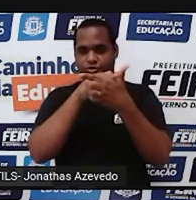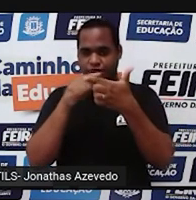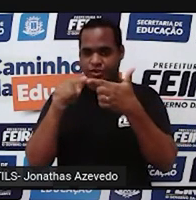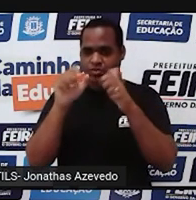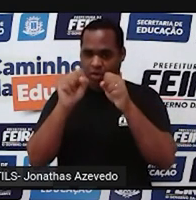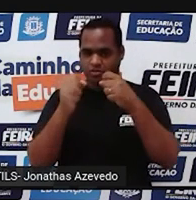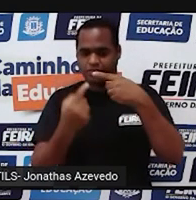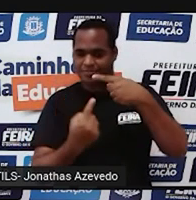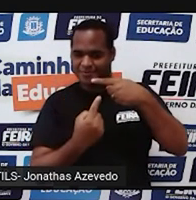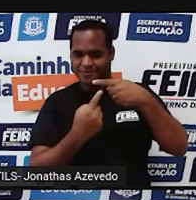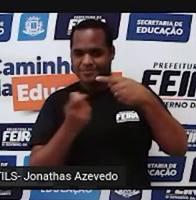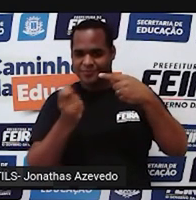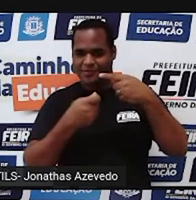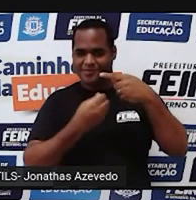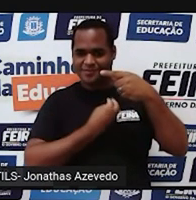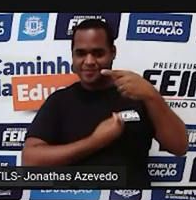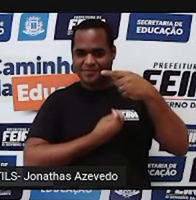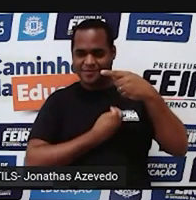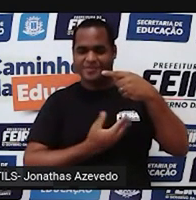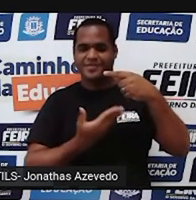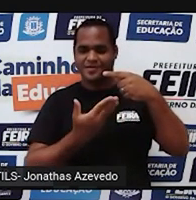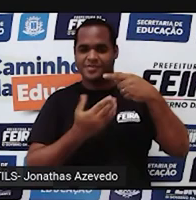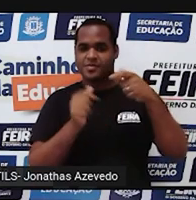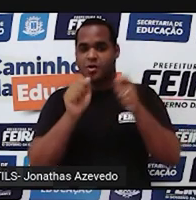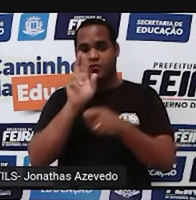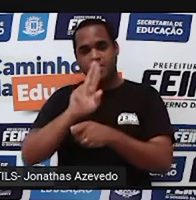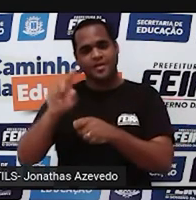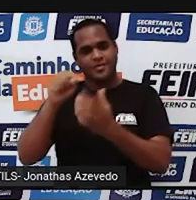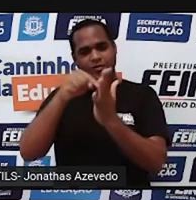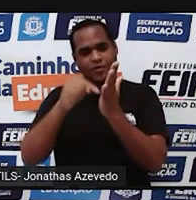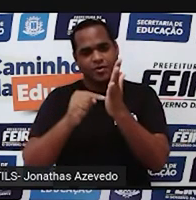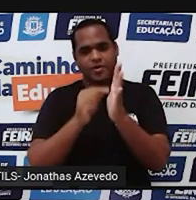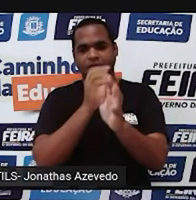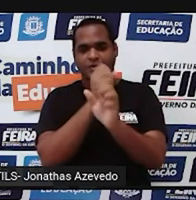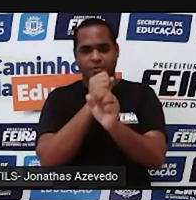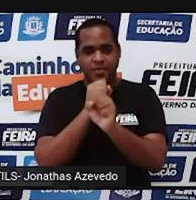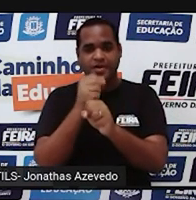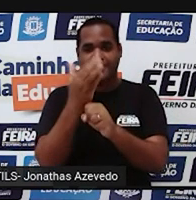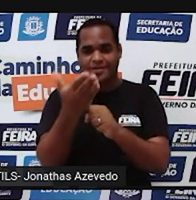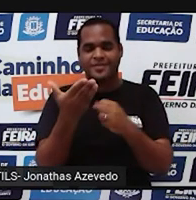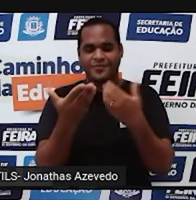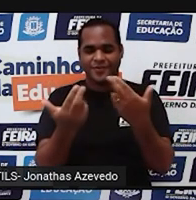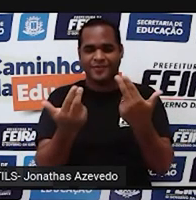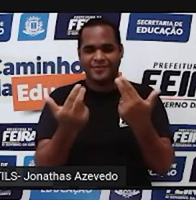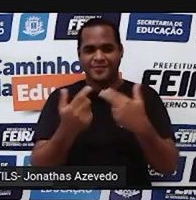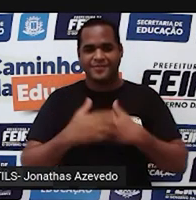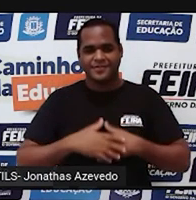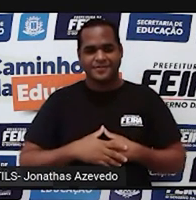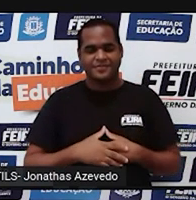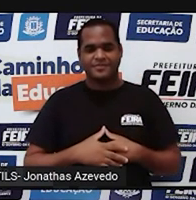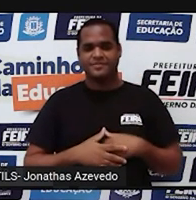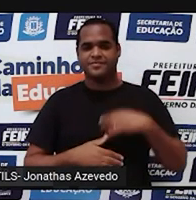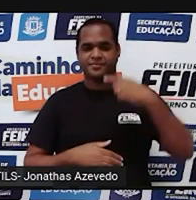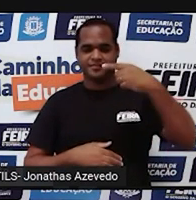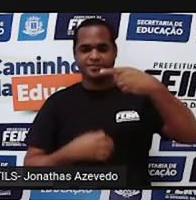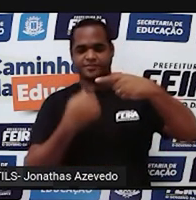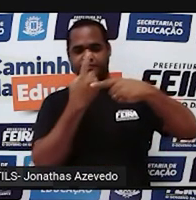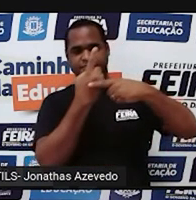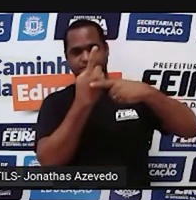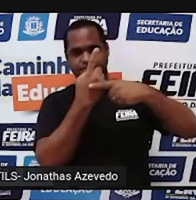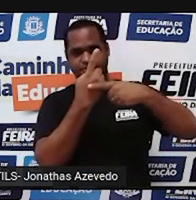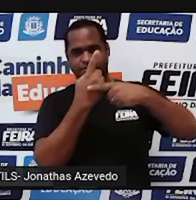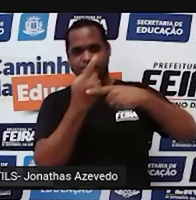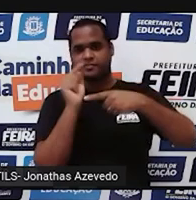baixo na fração. Você pode fazer isso usando a calculadora com essa fração aí, ó. Pega o número 1 lá em cima,